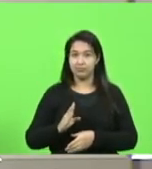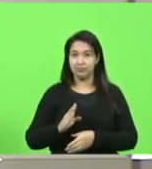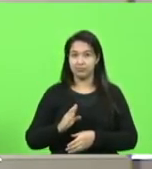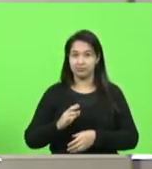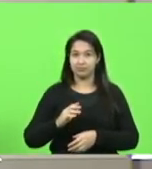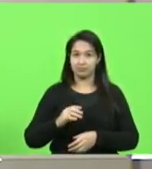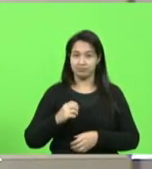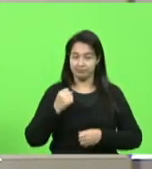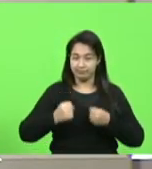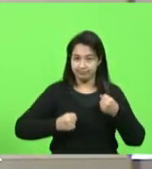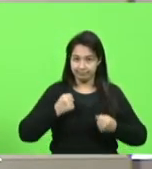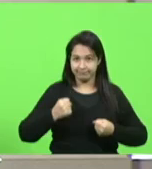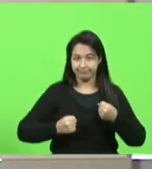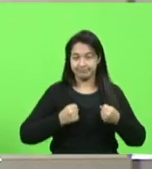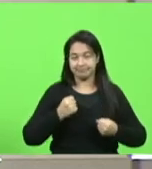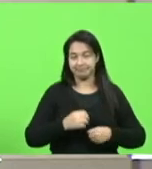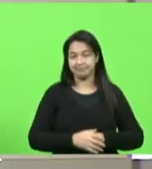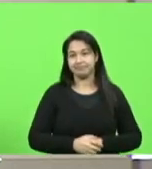Em discussão?